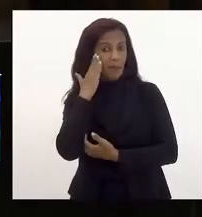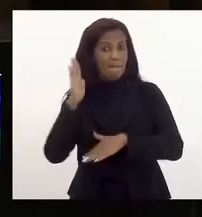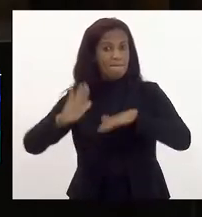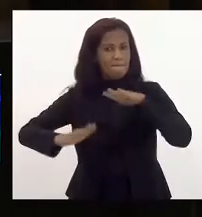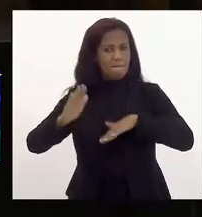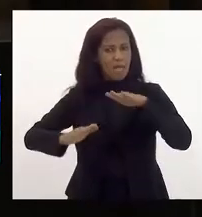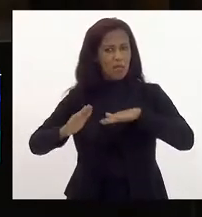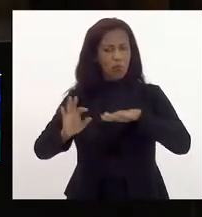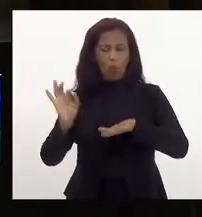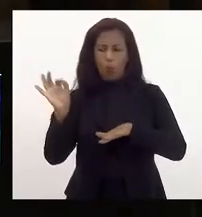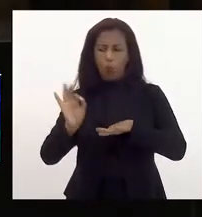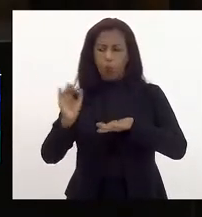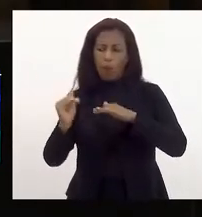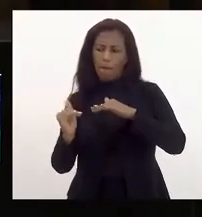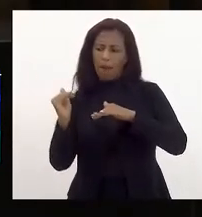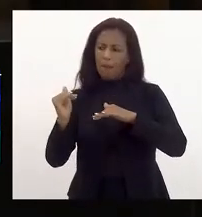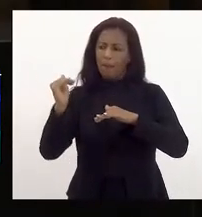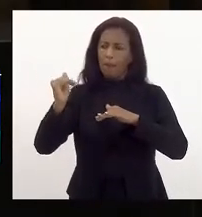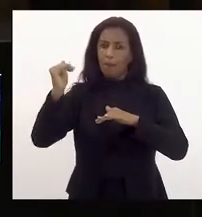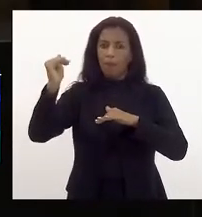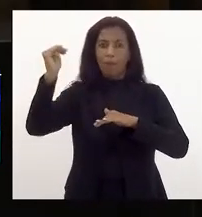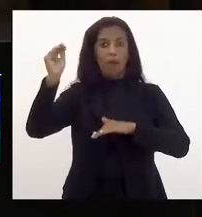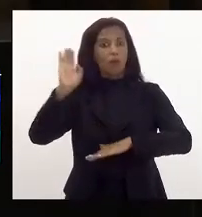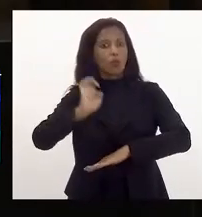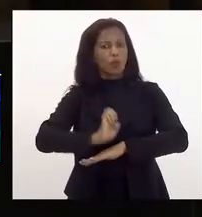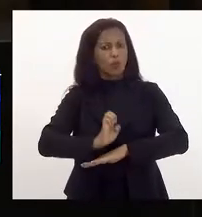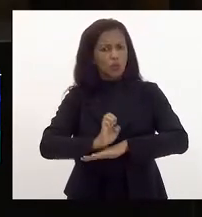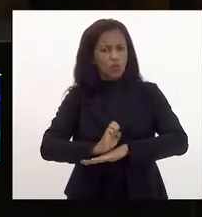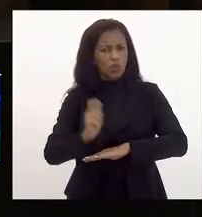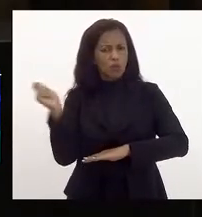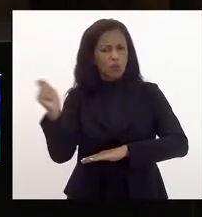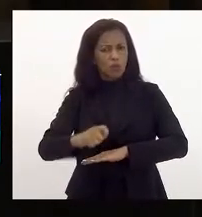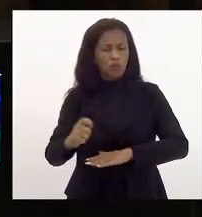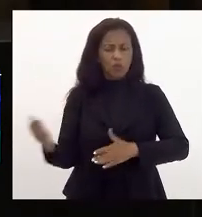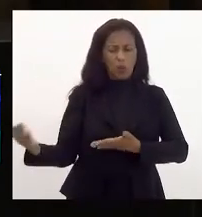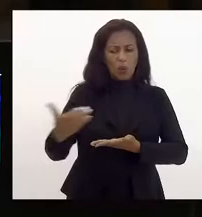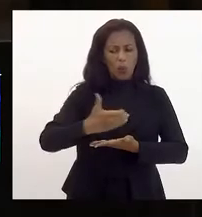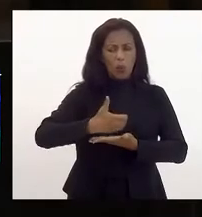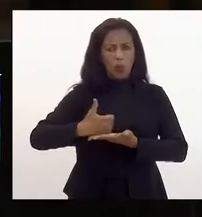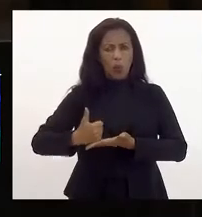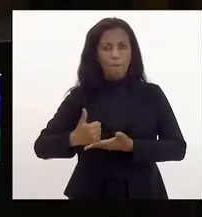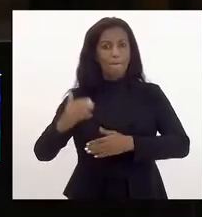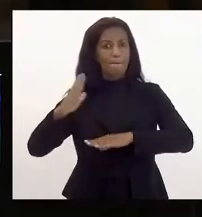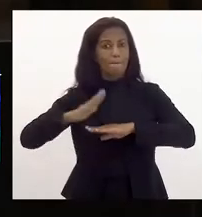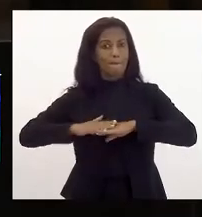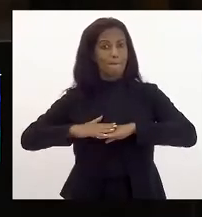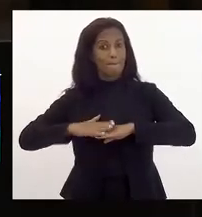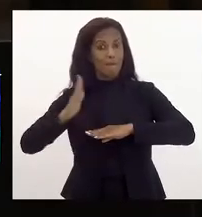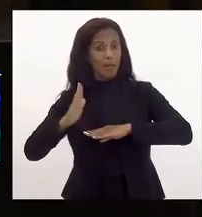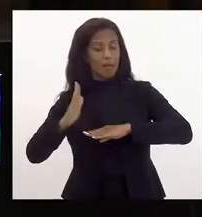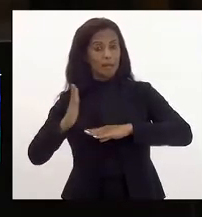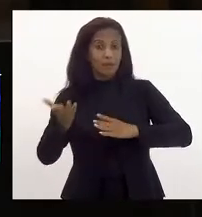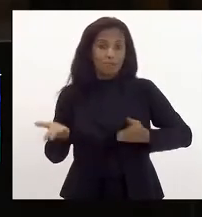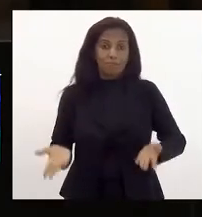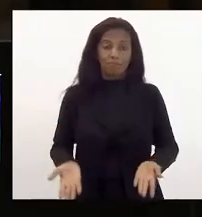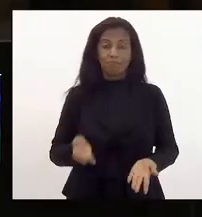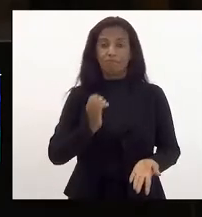receita e o Estado poderia arrecadar mais mas